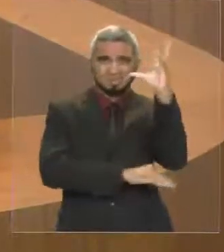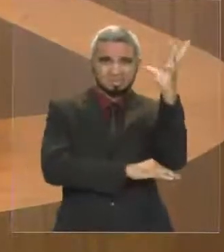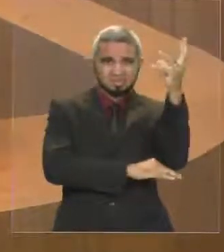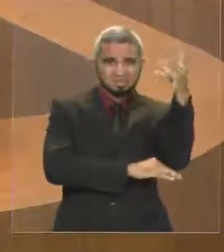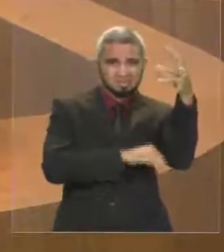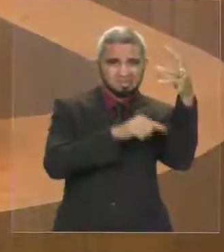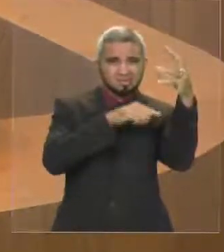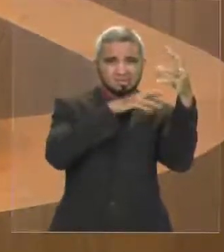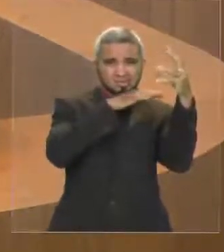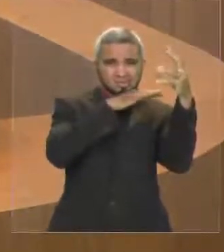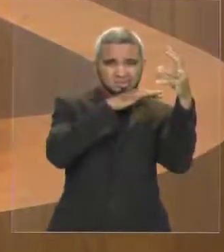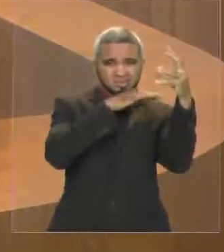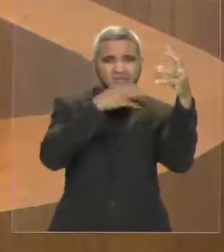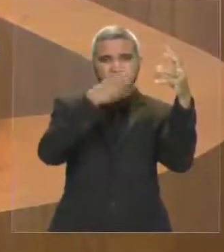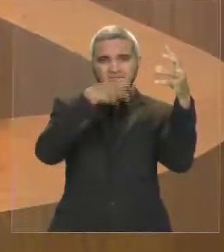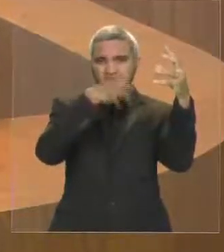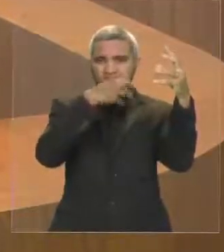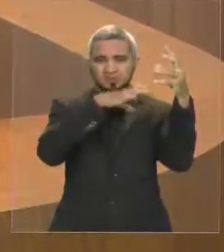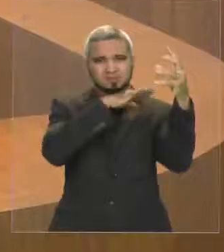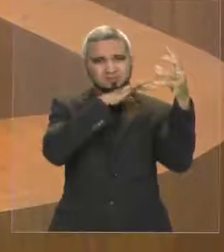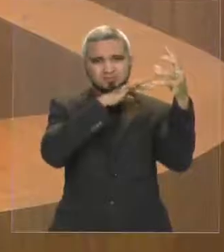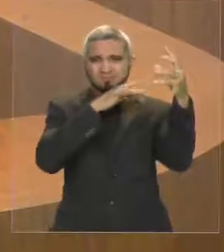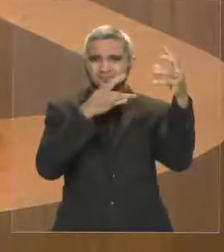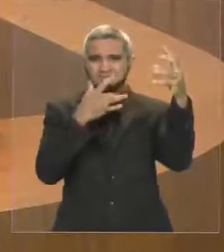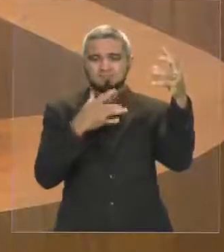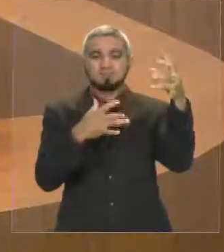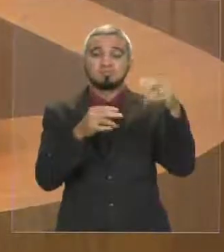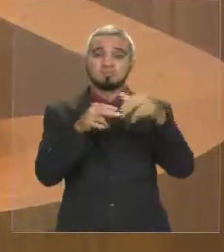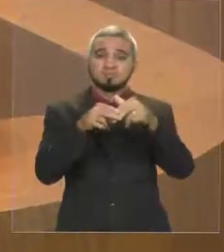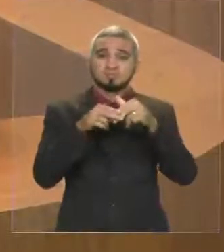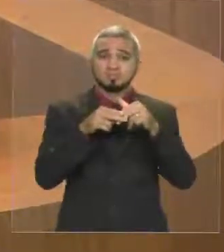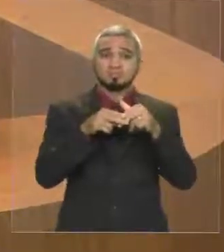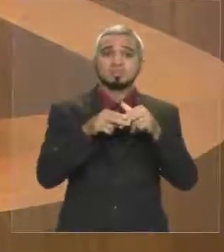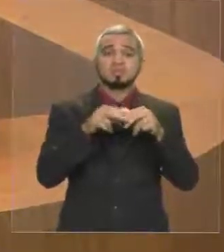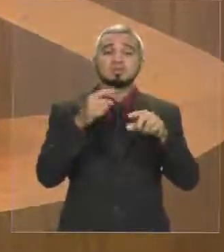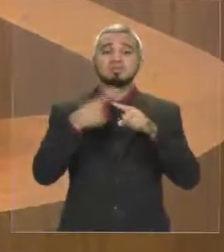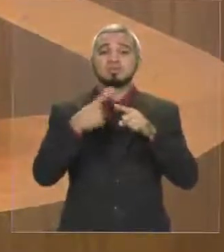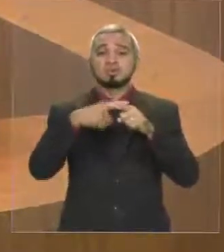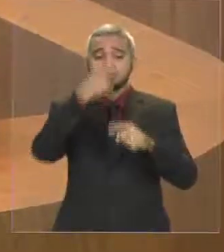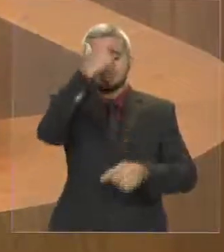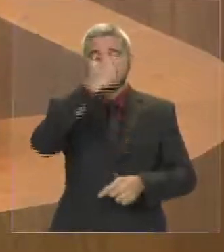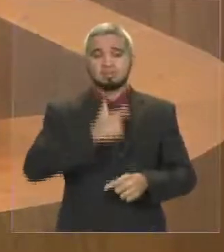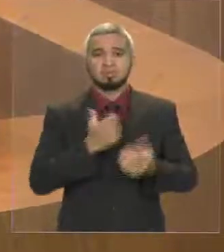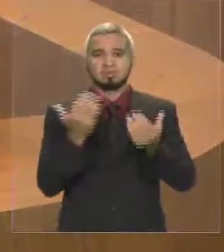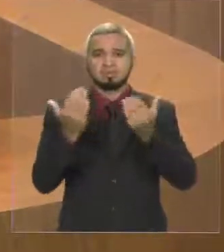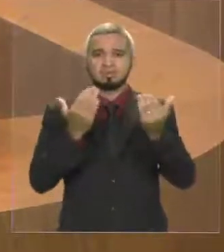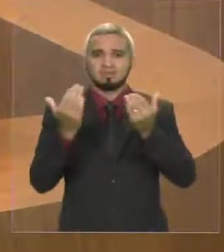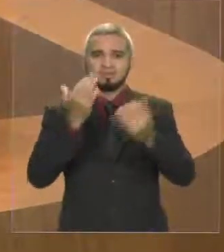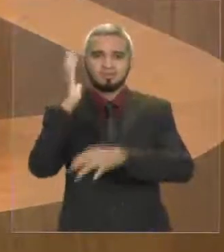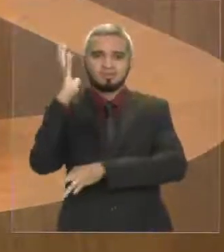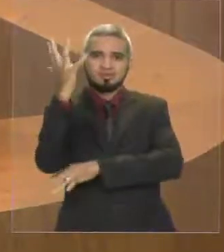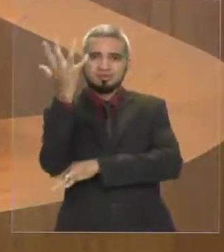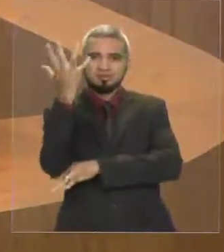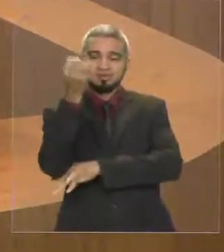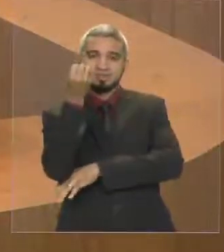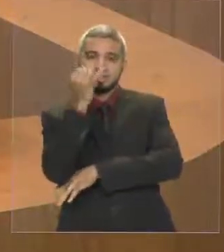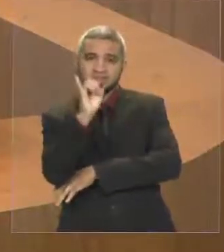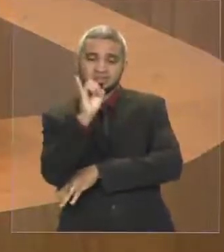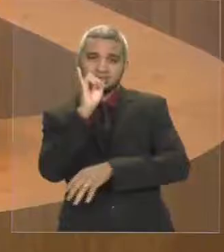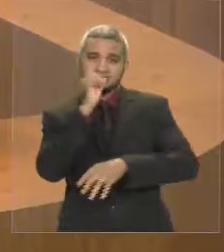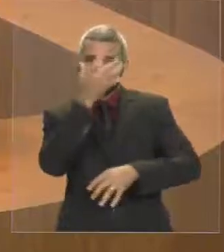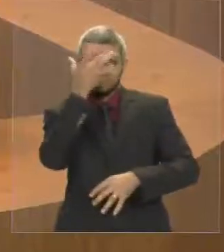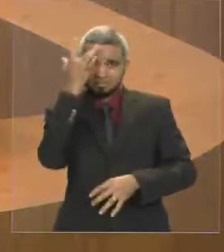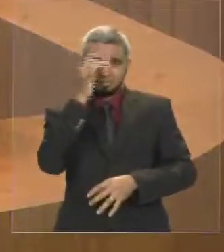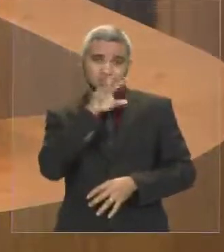árvore é conhecida por seu fruto, pois a boca que fala do que está cheio o coração. Então eu quero, com essa mensagem, Mateus